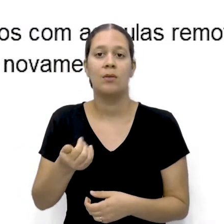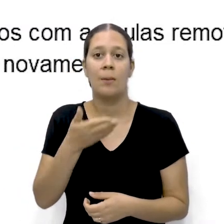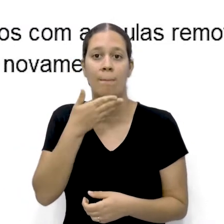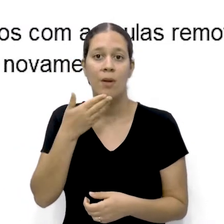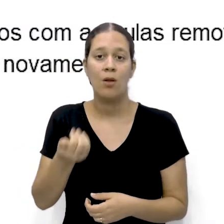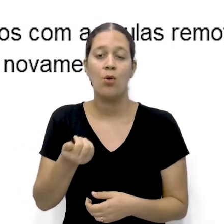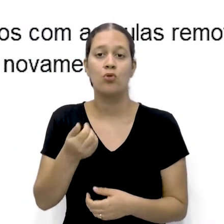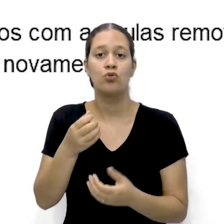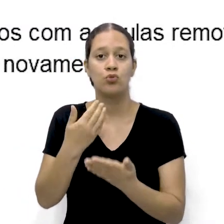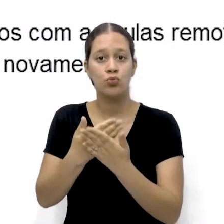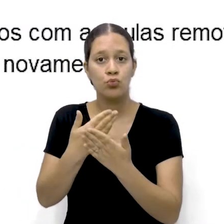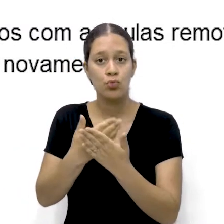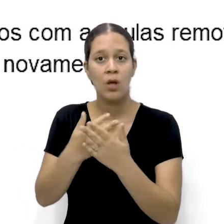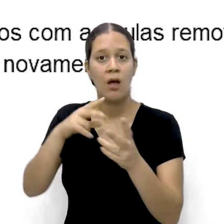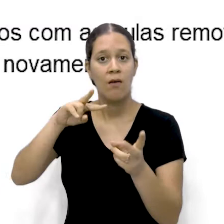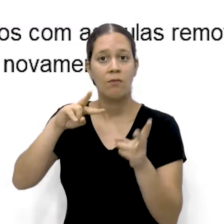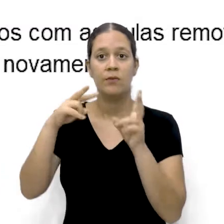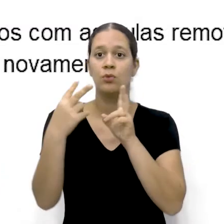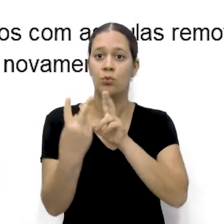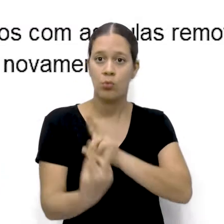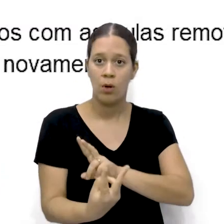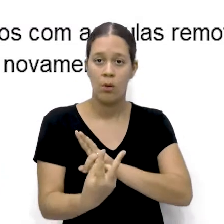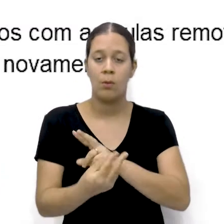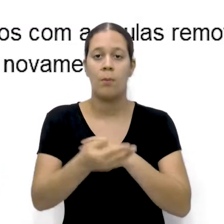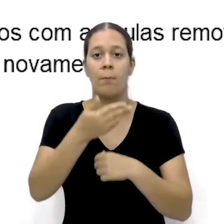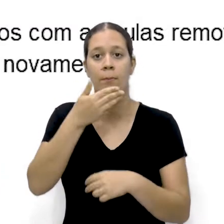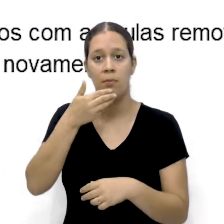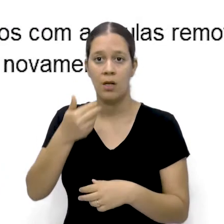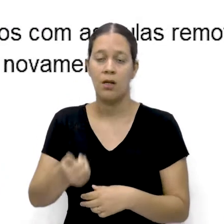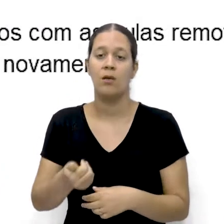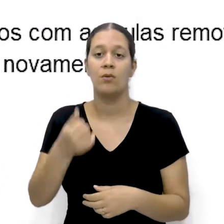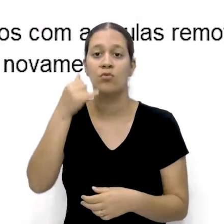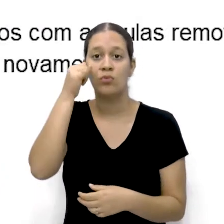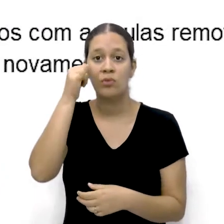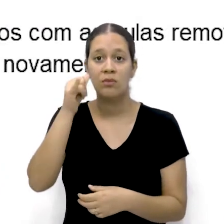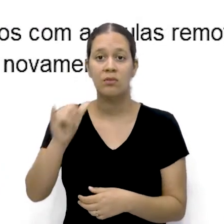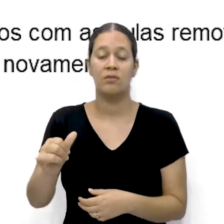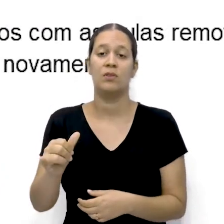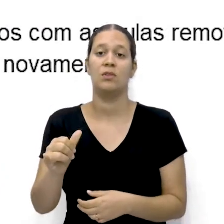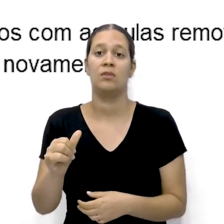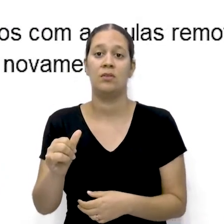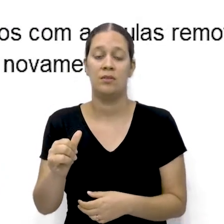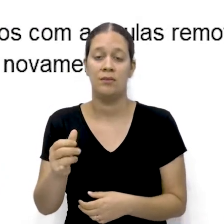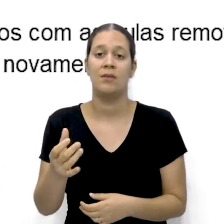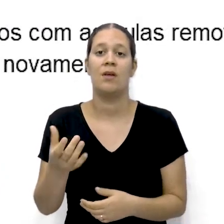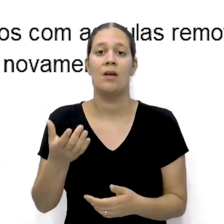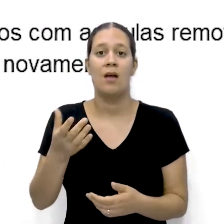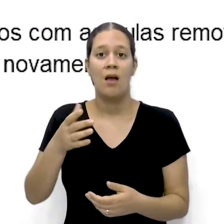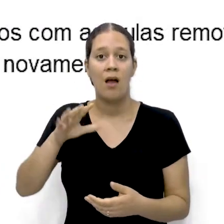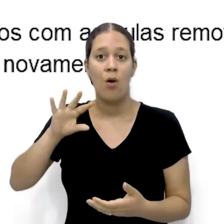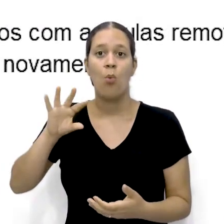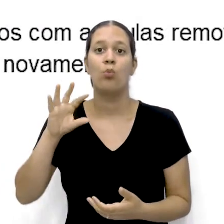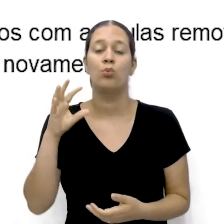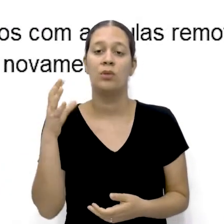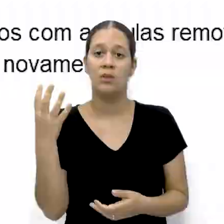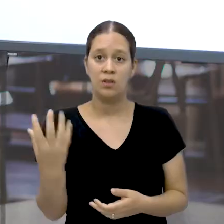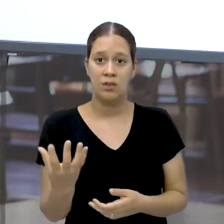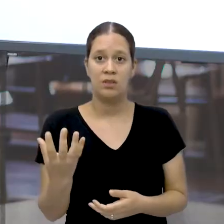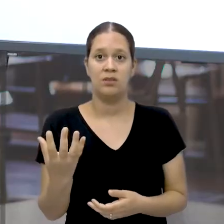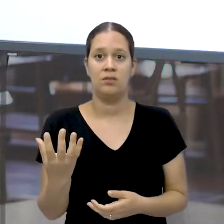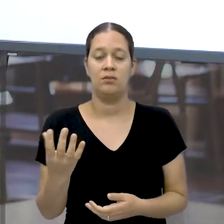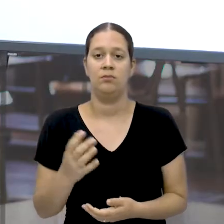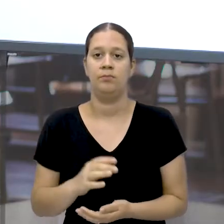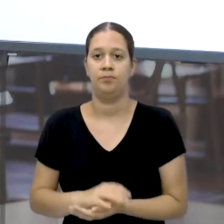remotas Até nos vacinarmos E assim evitarmos uma tragédia A tragédia horrível novamente